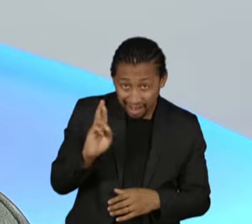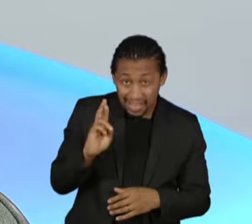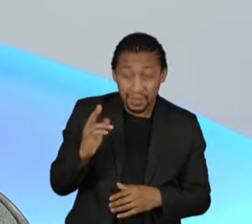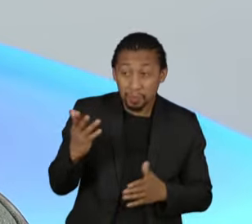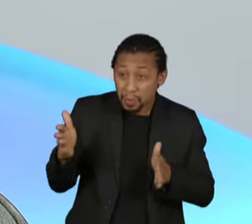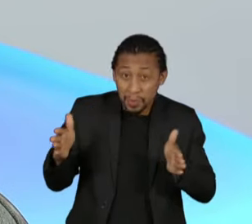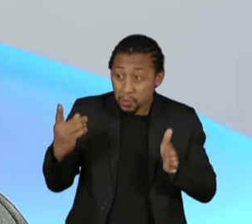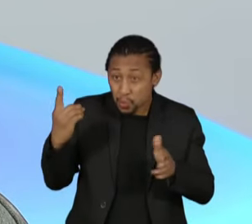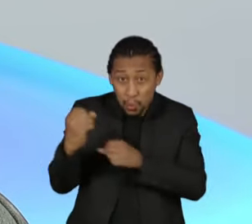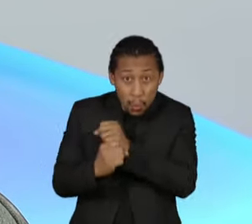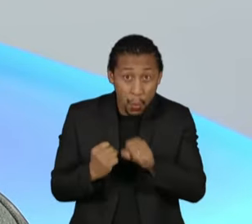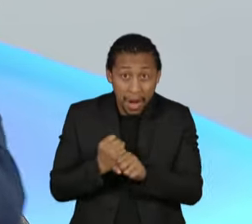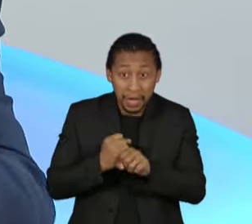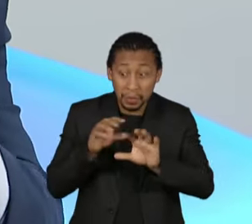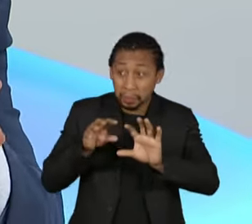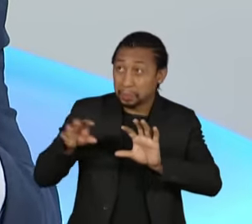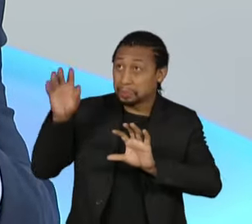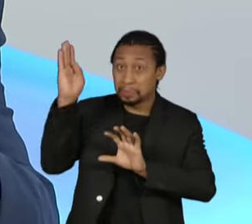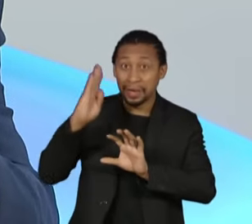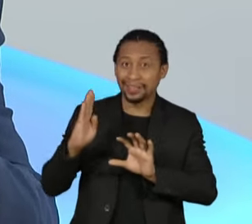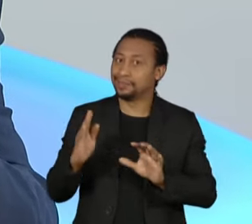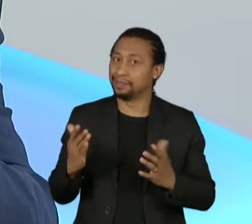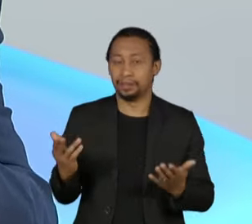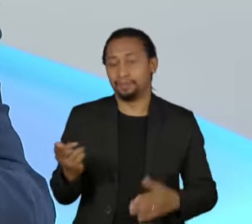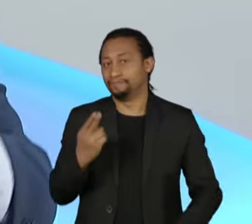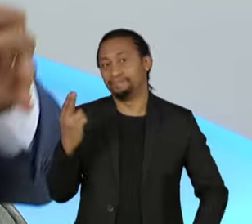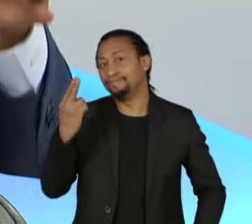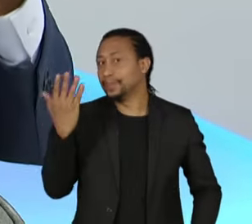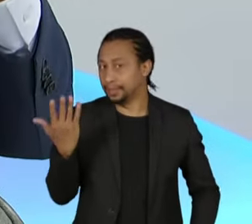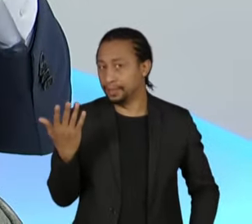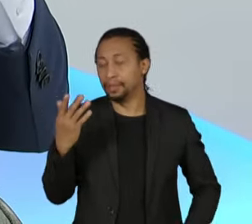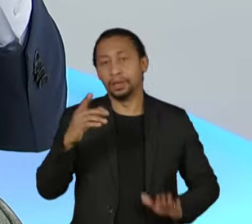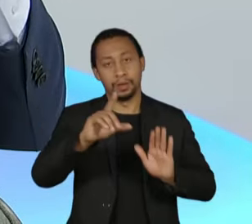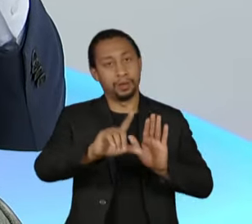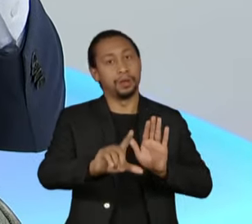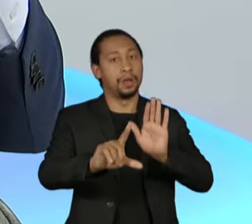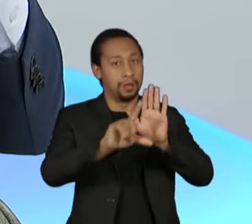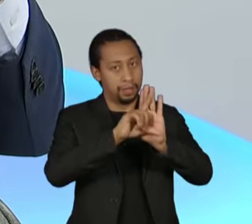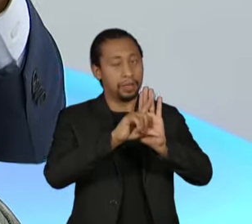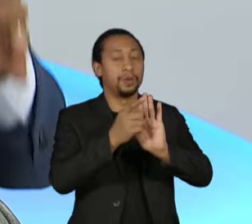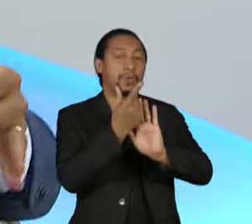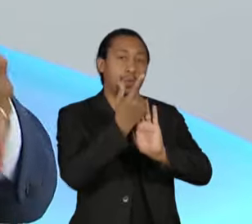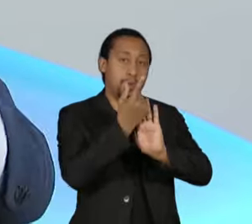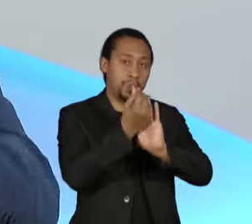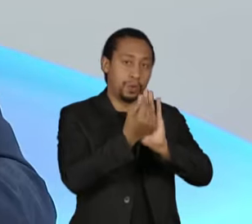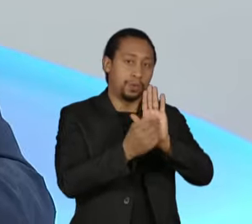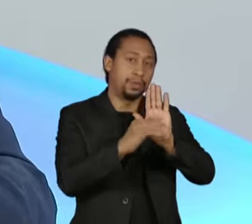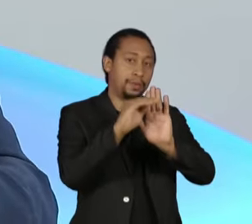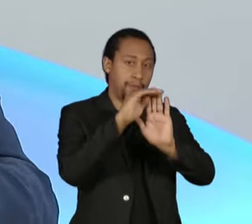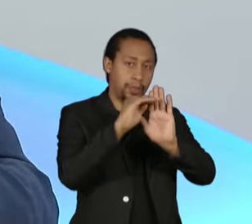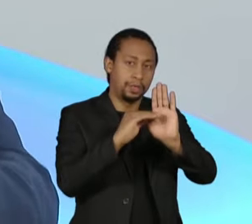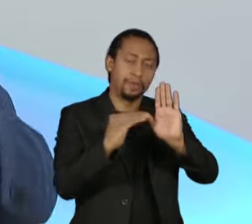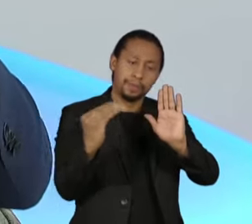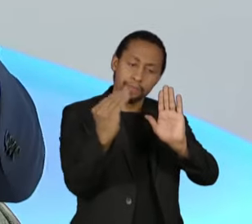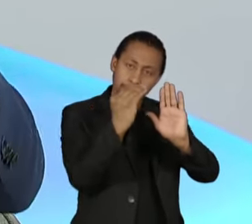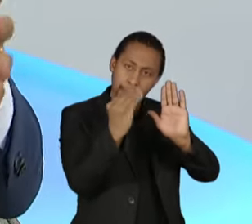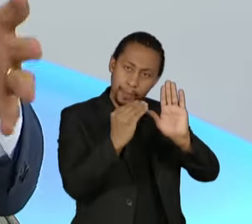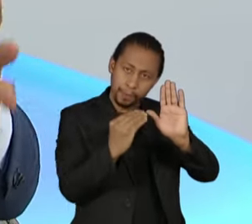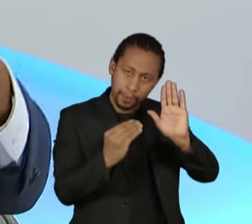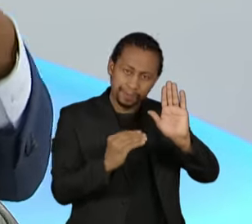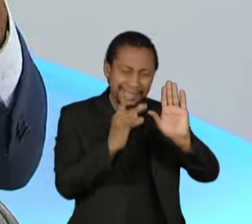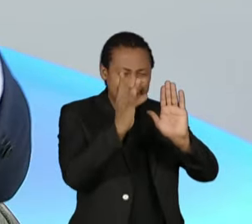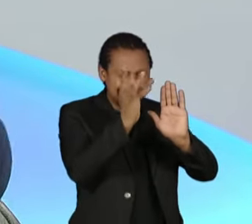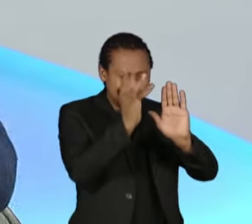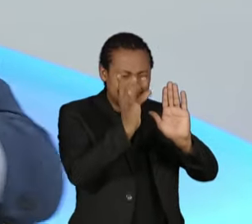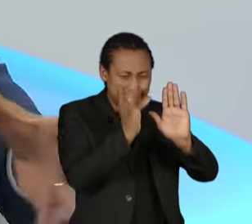no projeto de lei orçamentária, será colocado item por item, cada